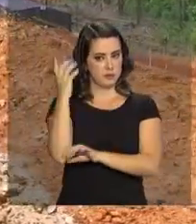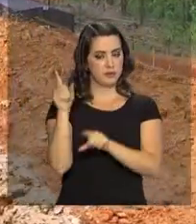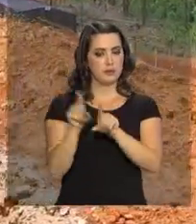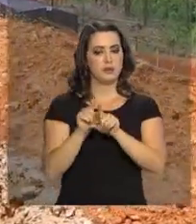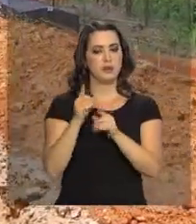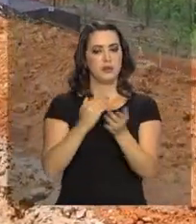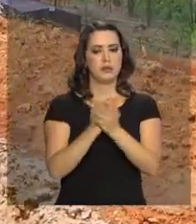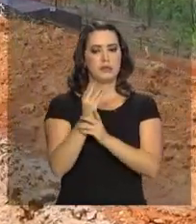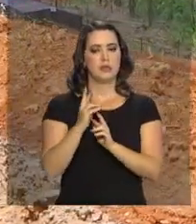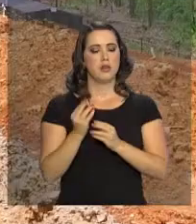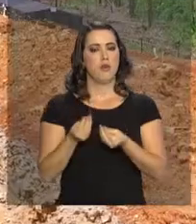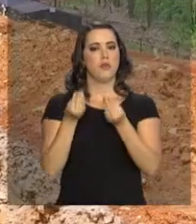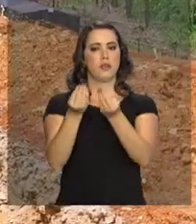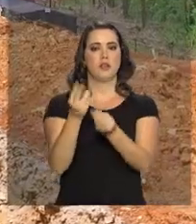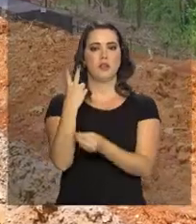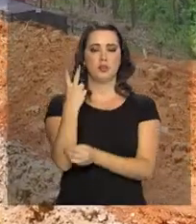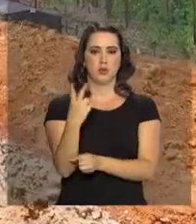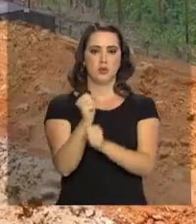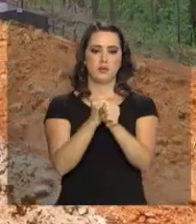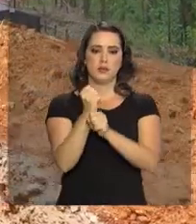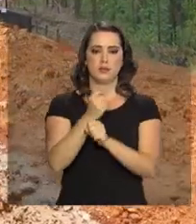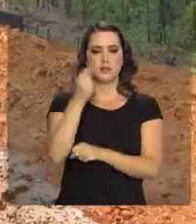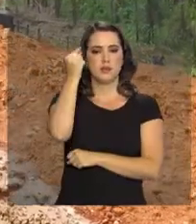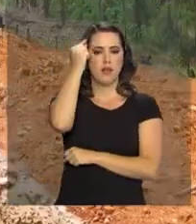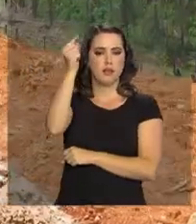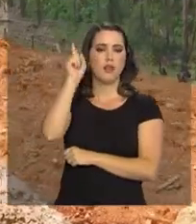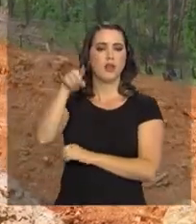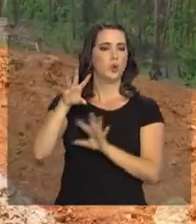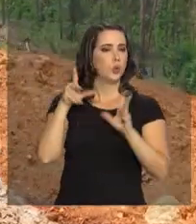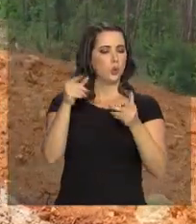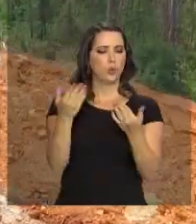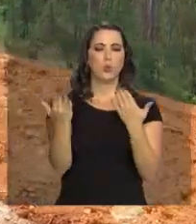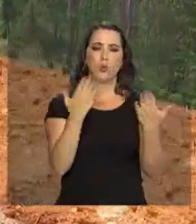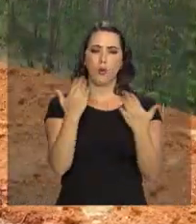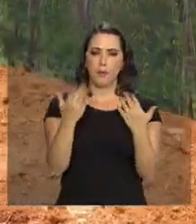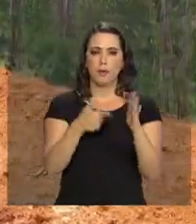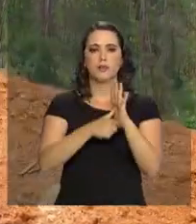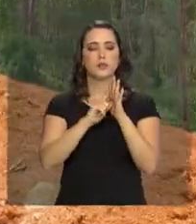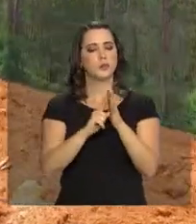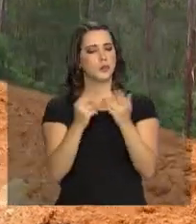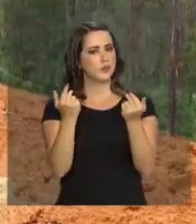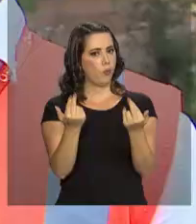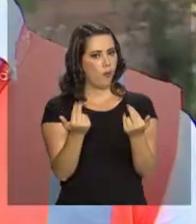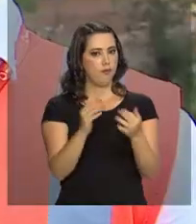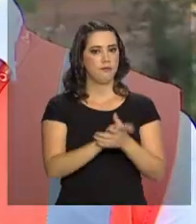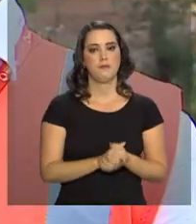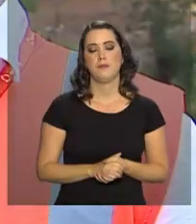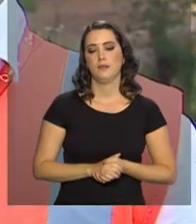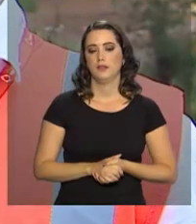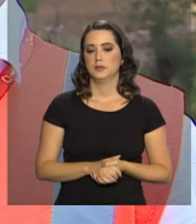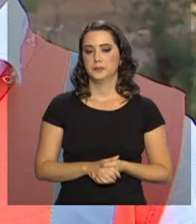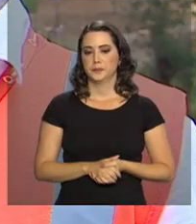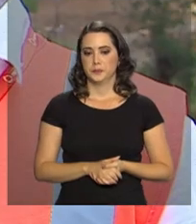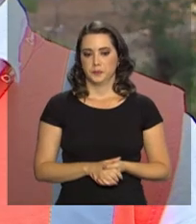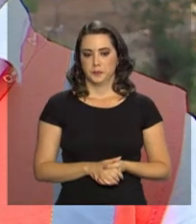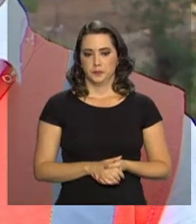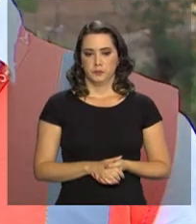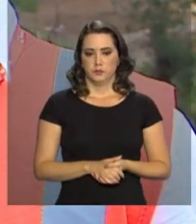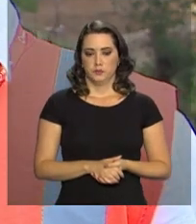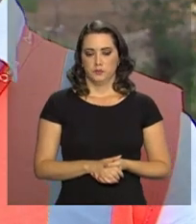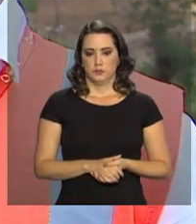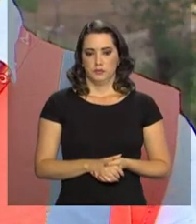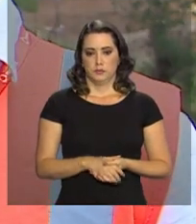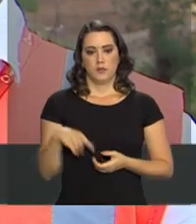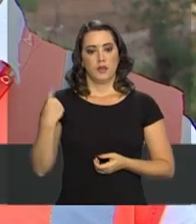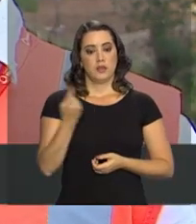anos. A ideia é que tudo seja o mais parecido possível com o que era antes. A gente buscou manter